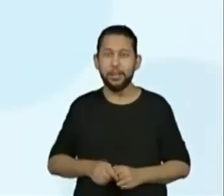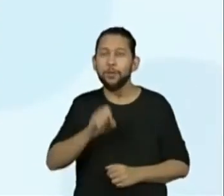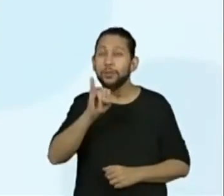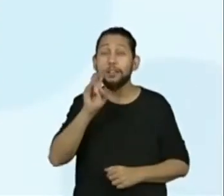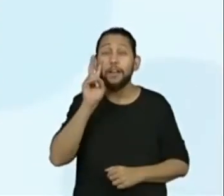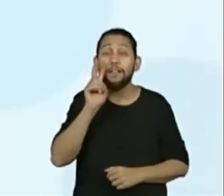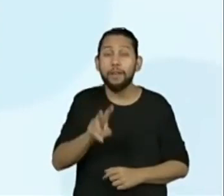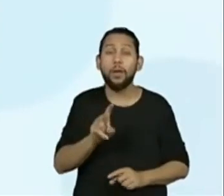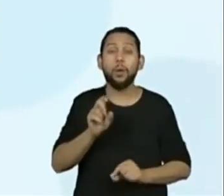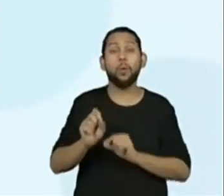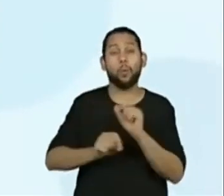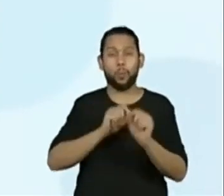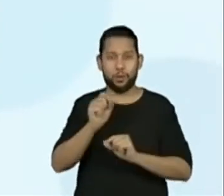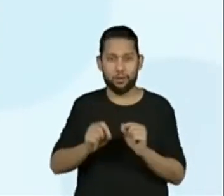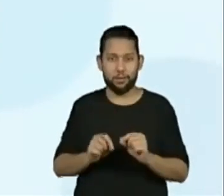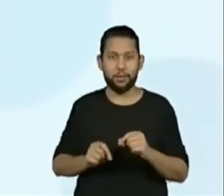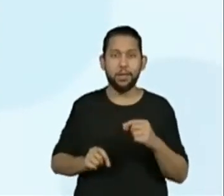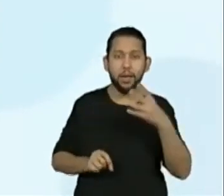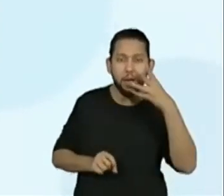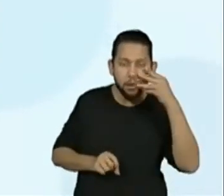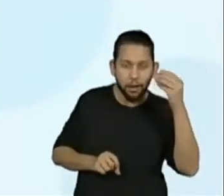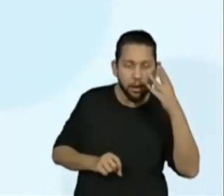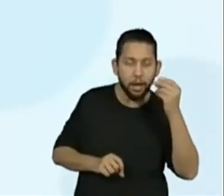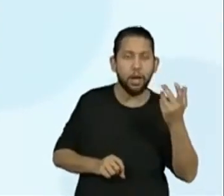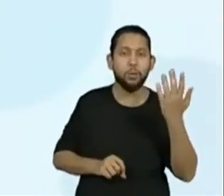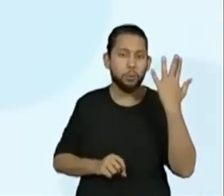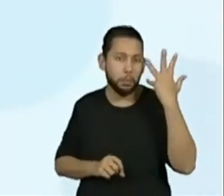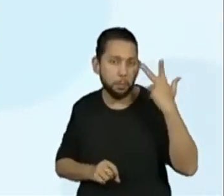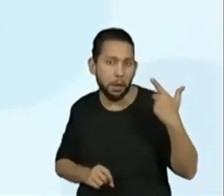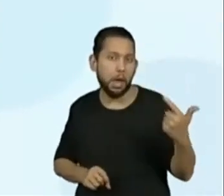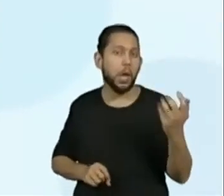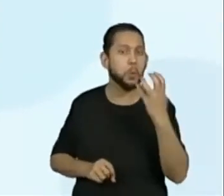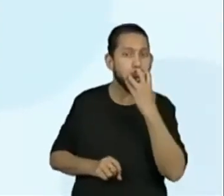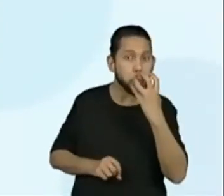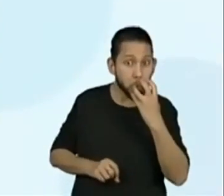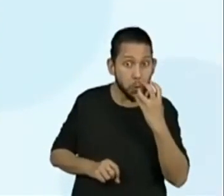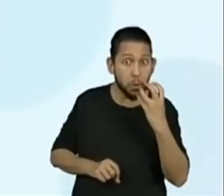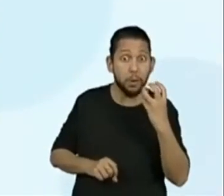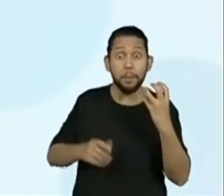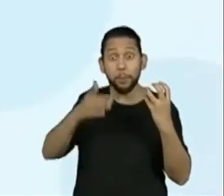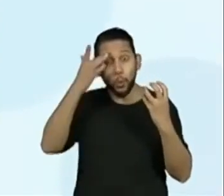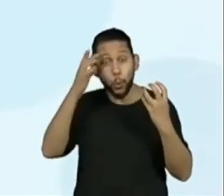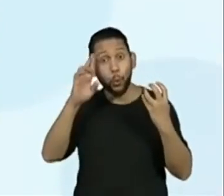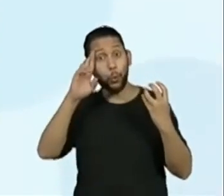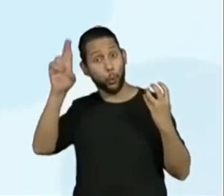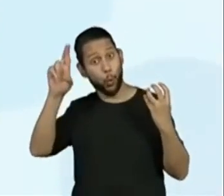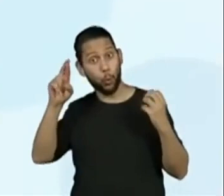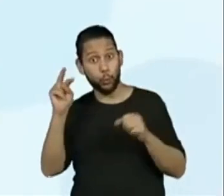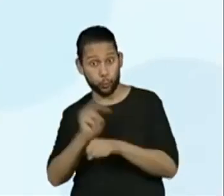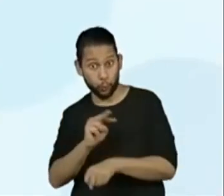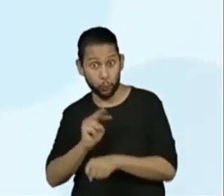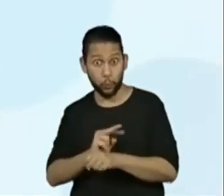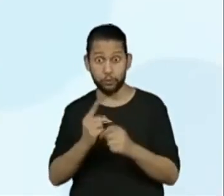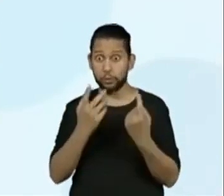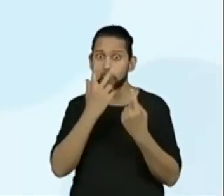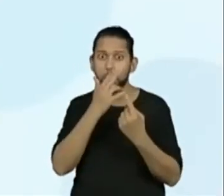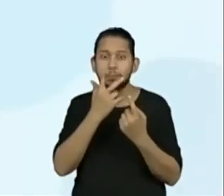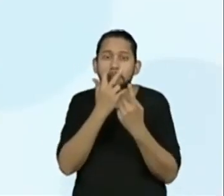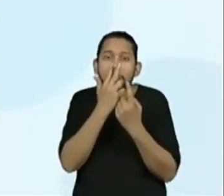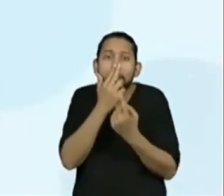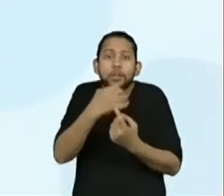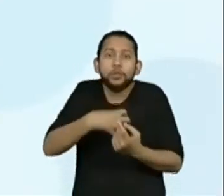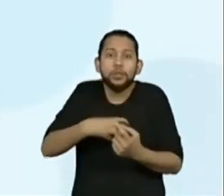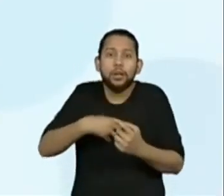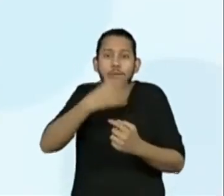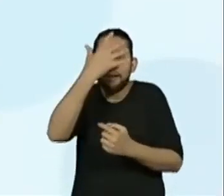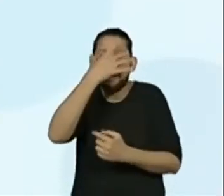grande que vão ficando parecidos com o passar do tempo e essa é a principal característica do jogo. É